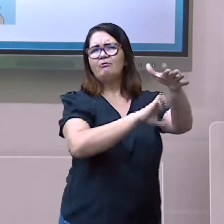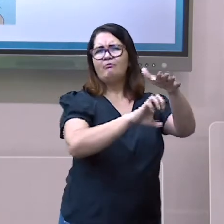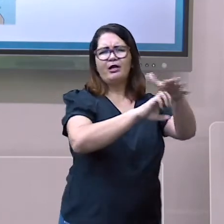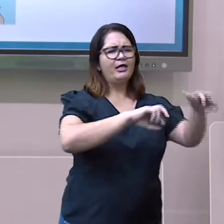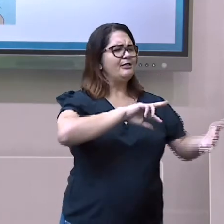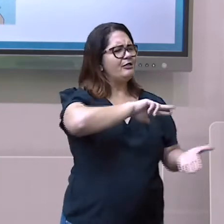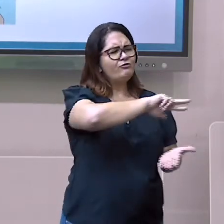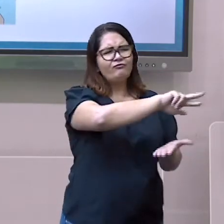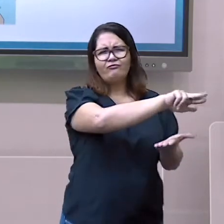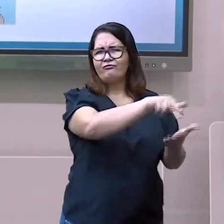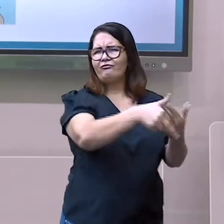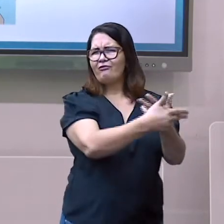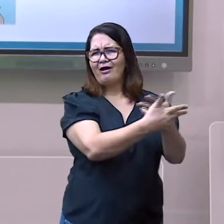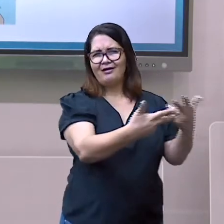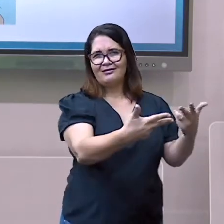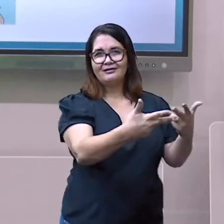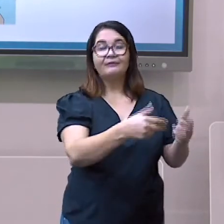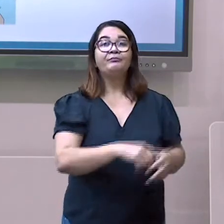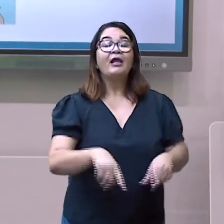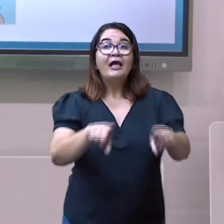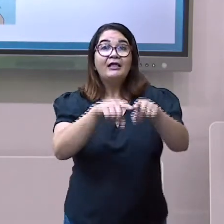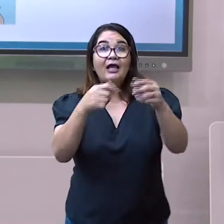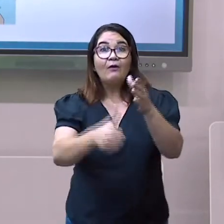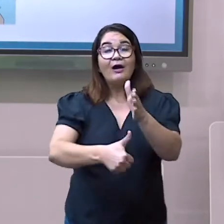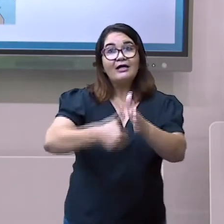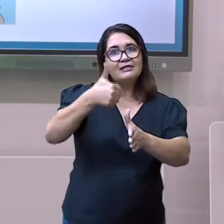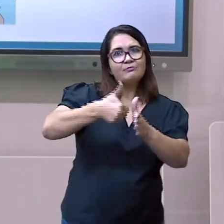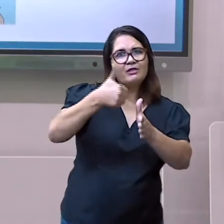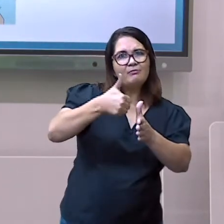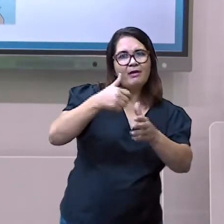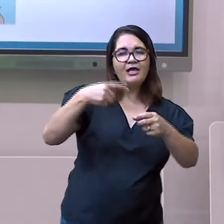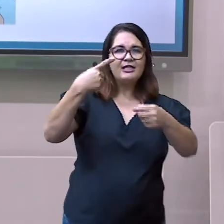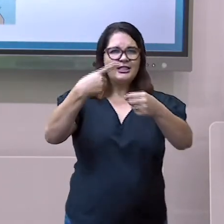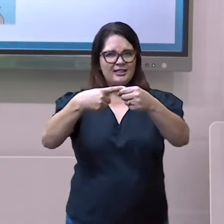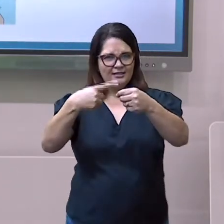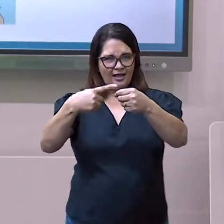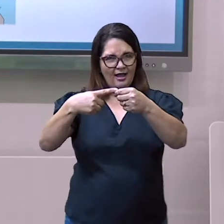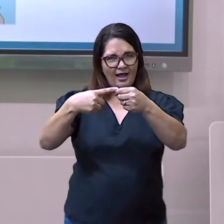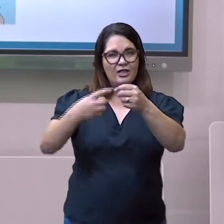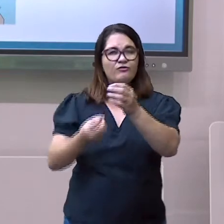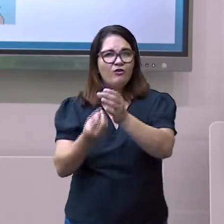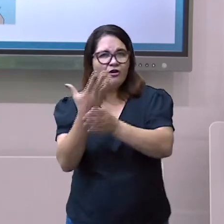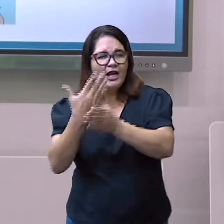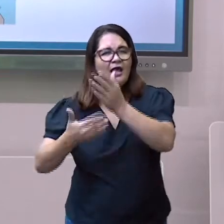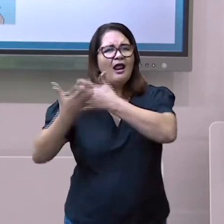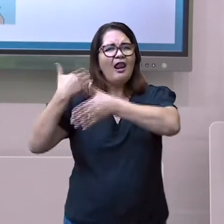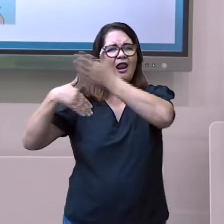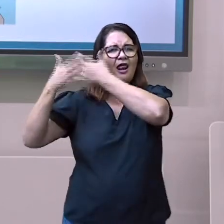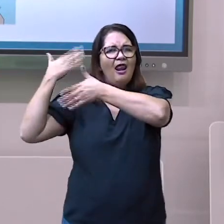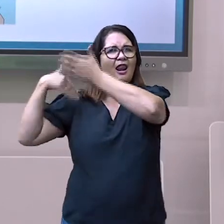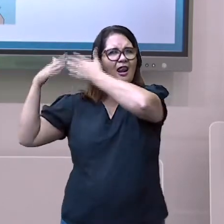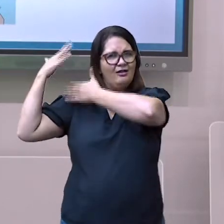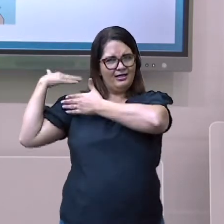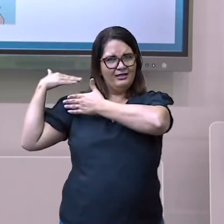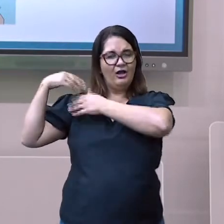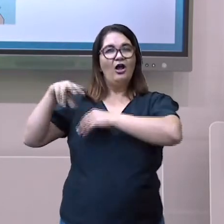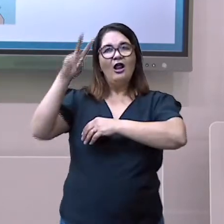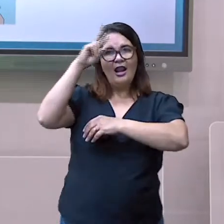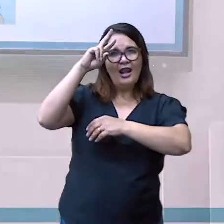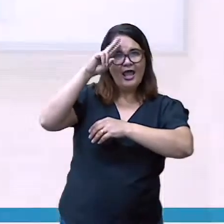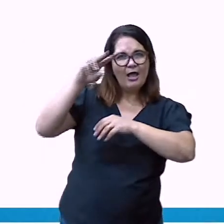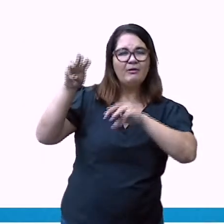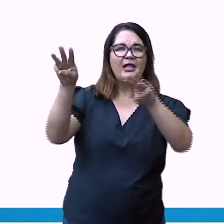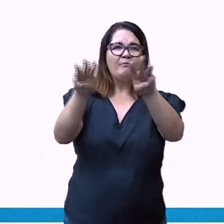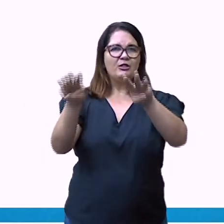As primeiras cidades surgiram há milhares de anos, na região da Mesopotâmia, uma